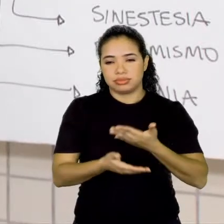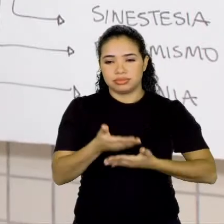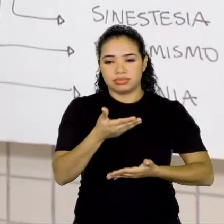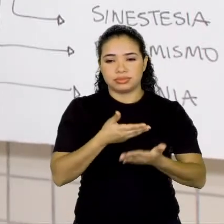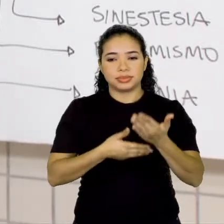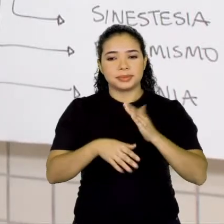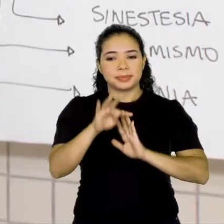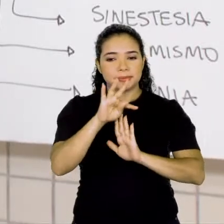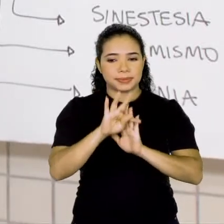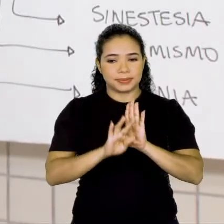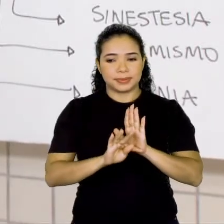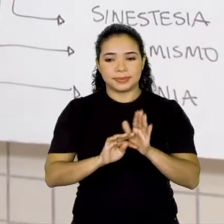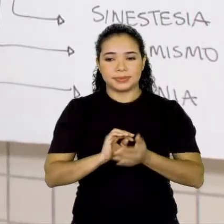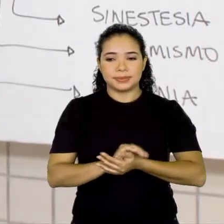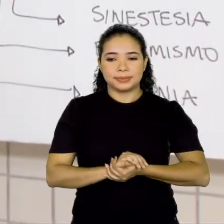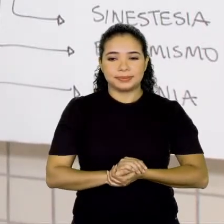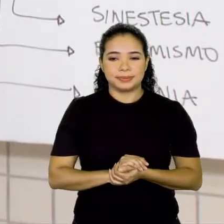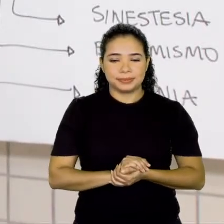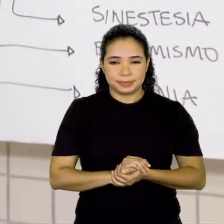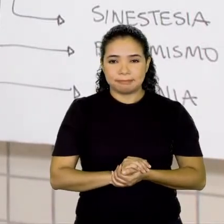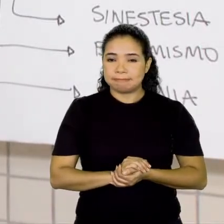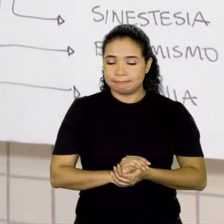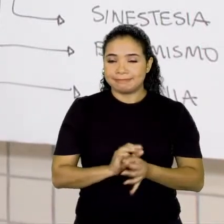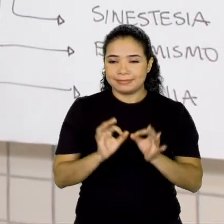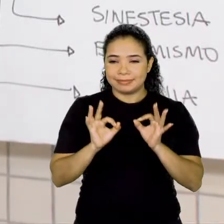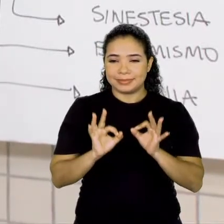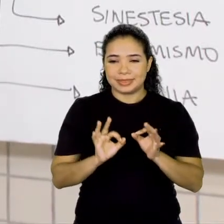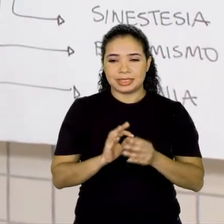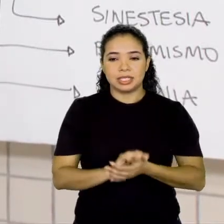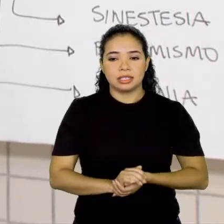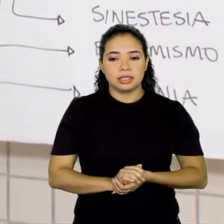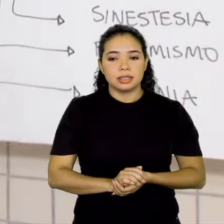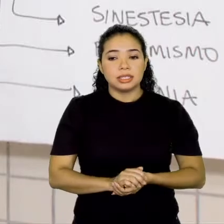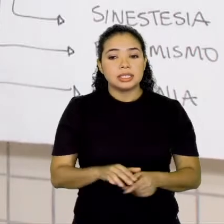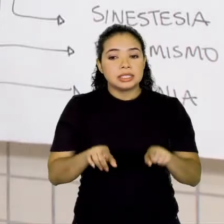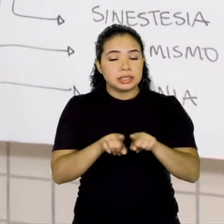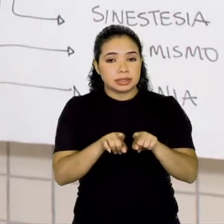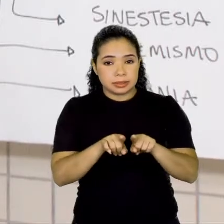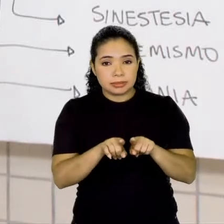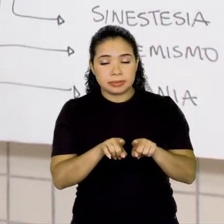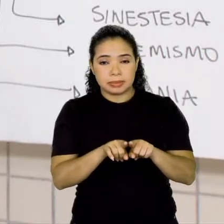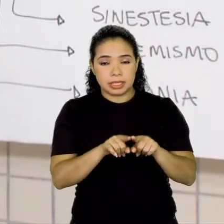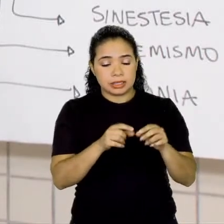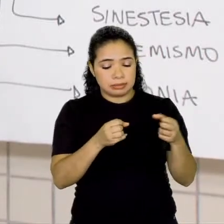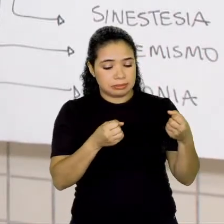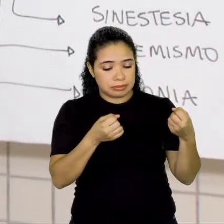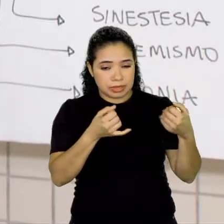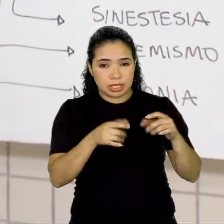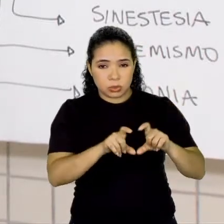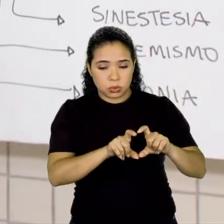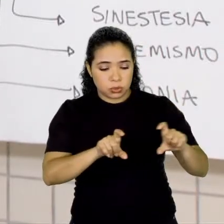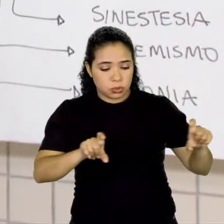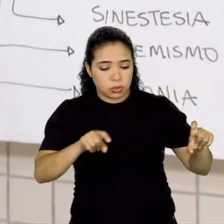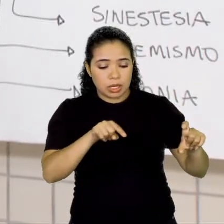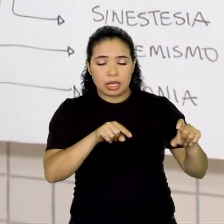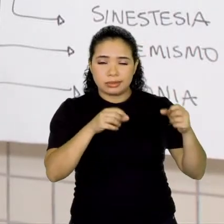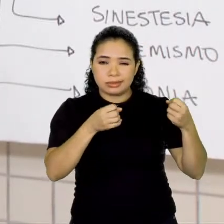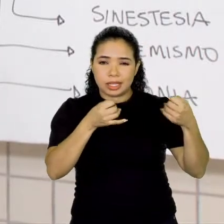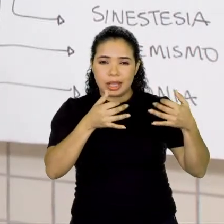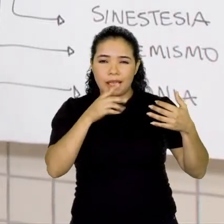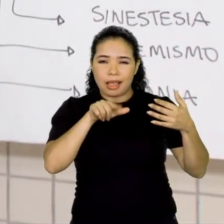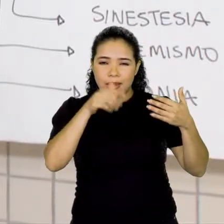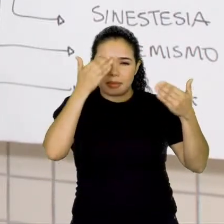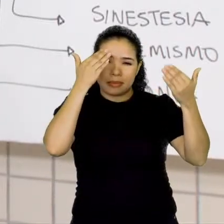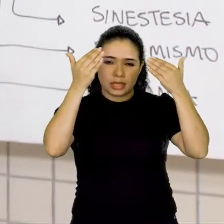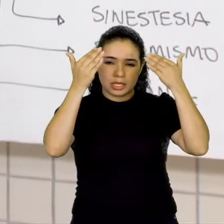palavras que foram utilizadas, certo? Também é um trecho que descreve, né, uma análise psicológica